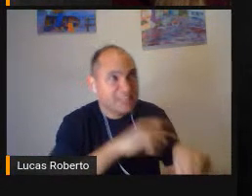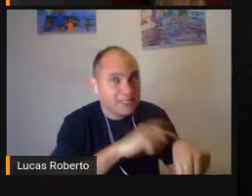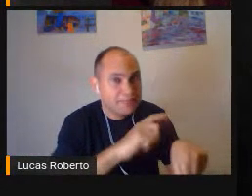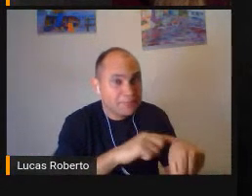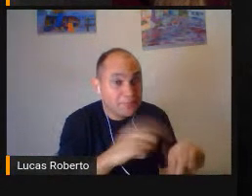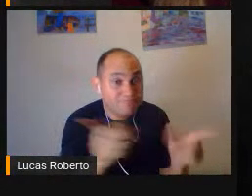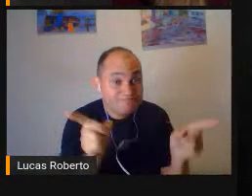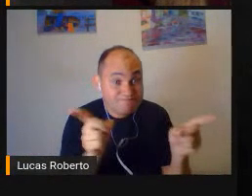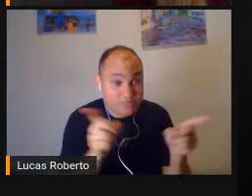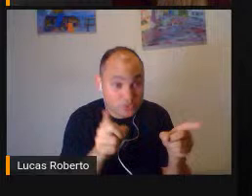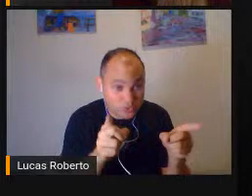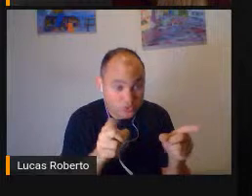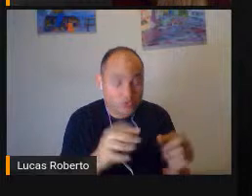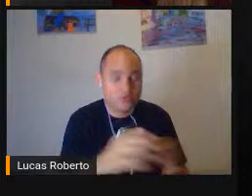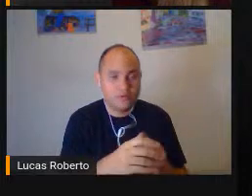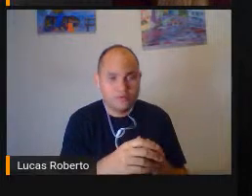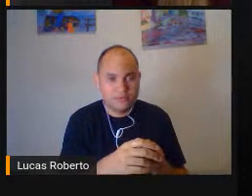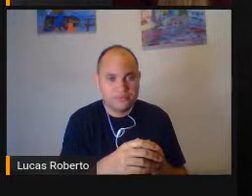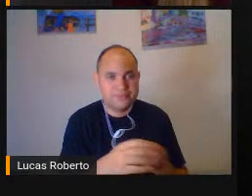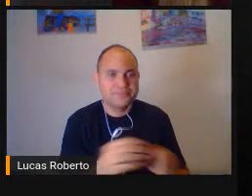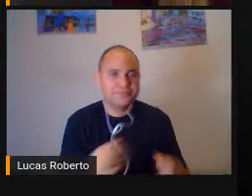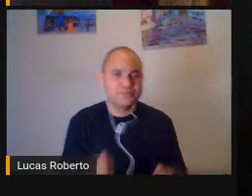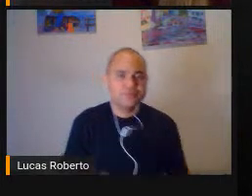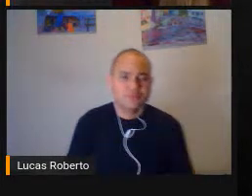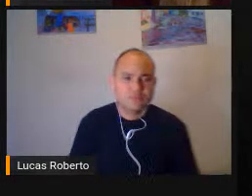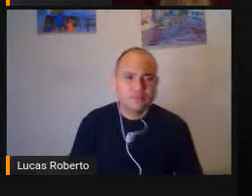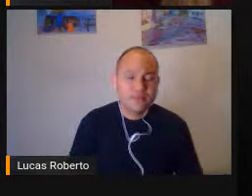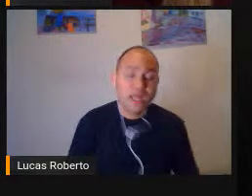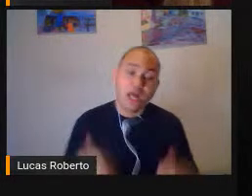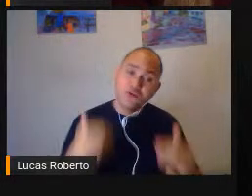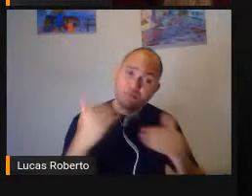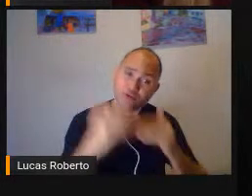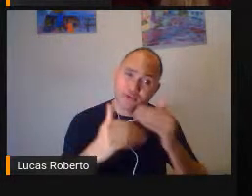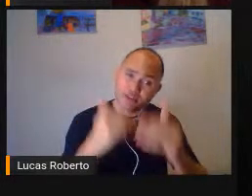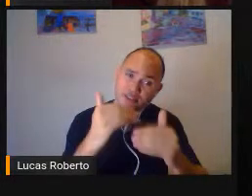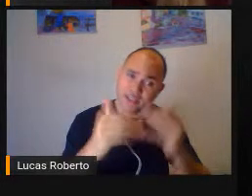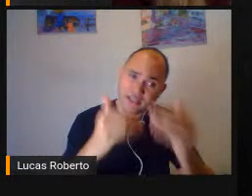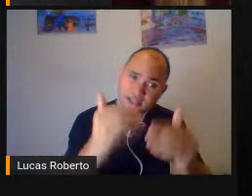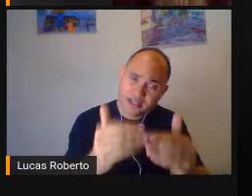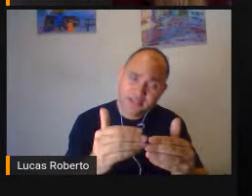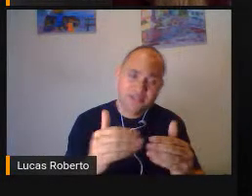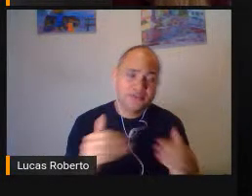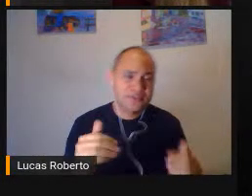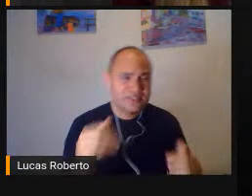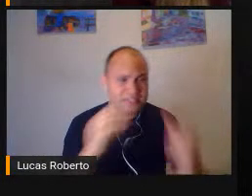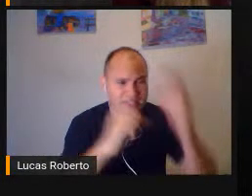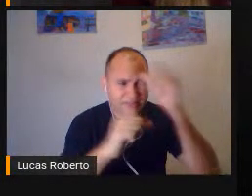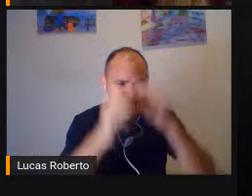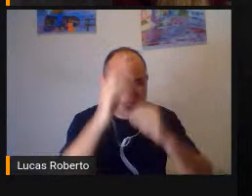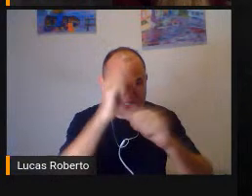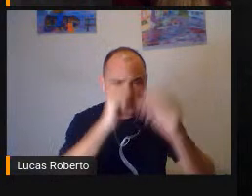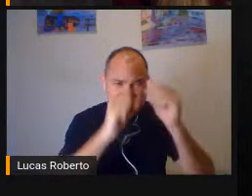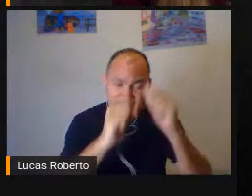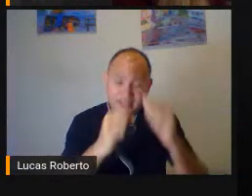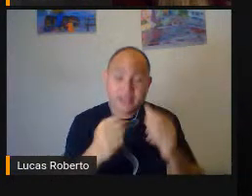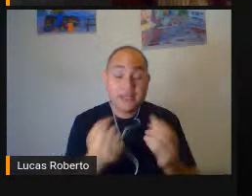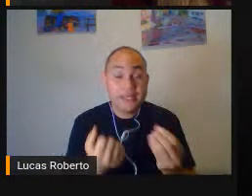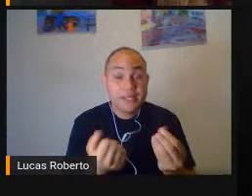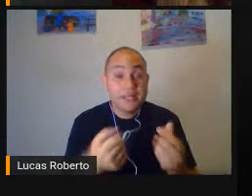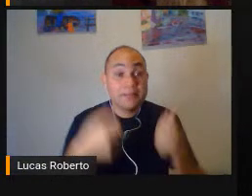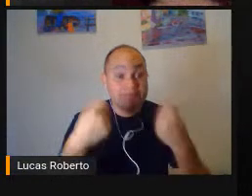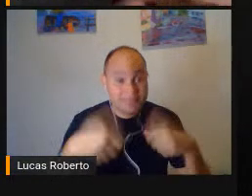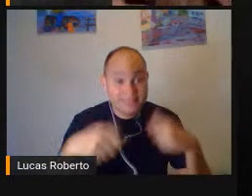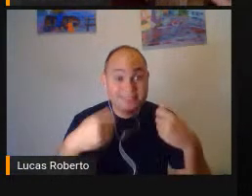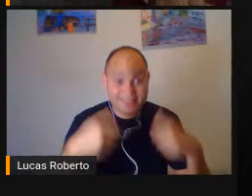280 palavras Por minuto Então é um processo De aprendizagem De leitura escrita Que deve ser iniciado Logo